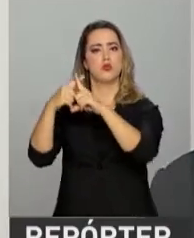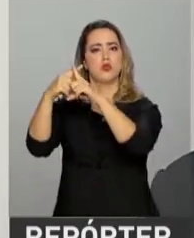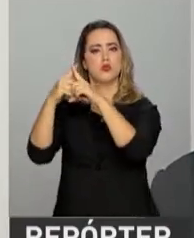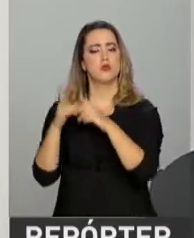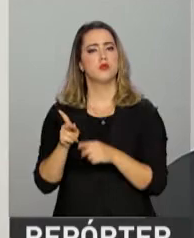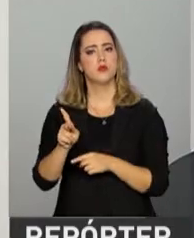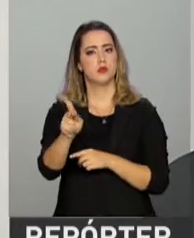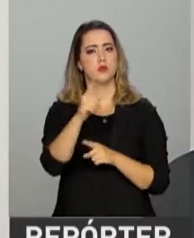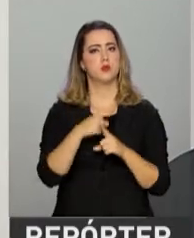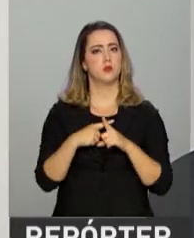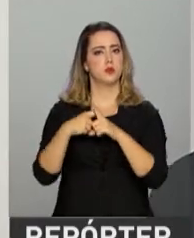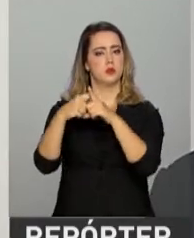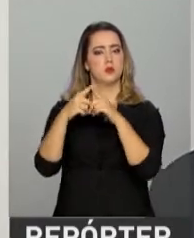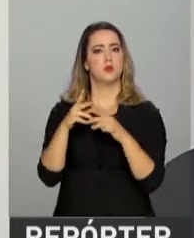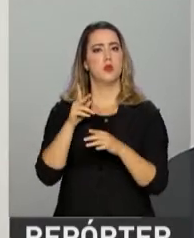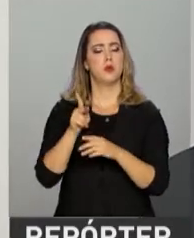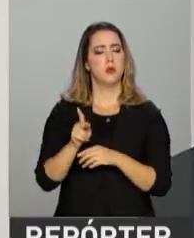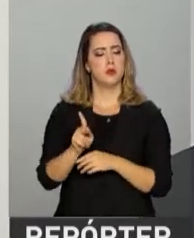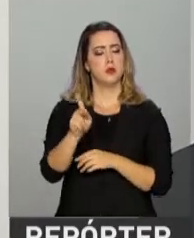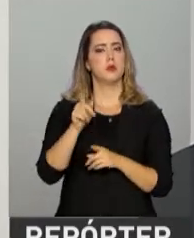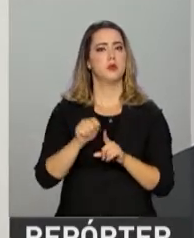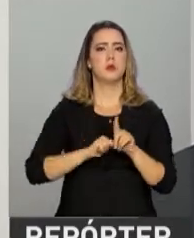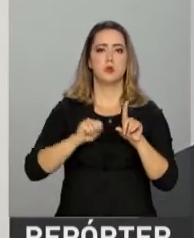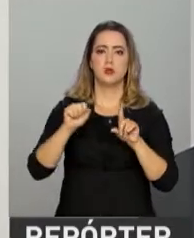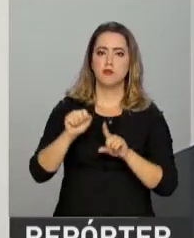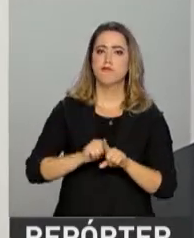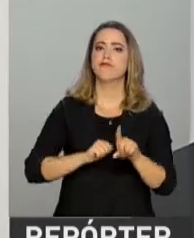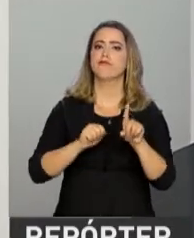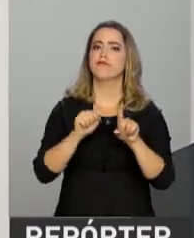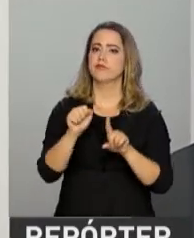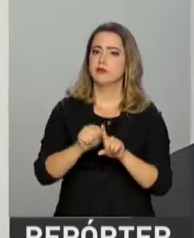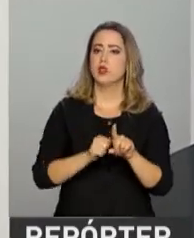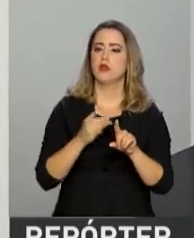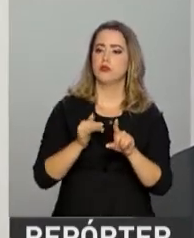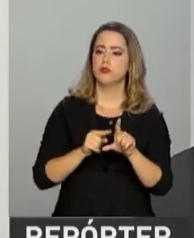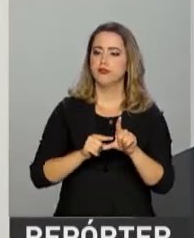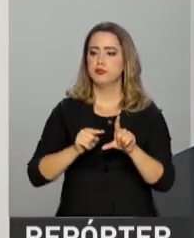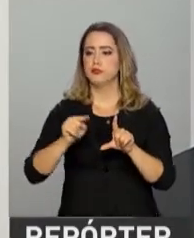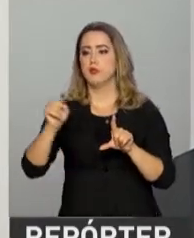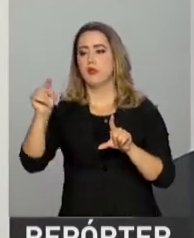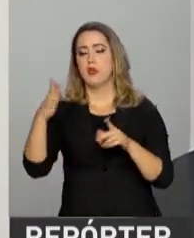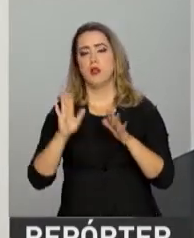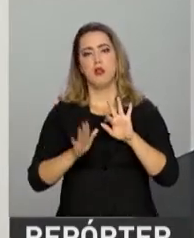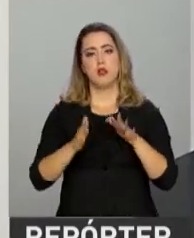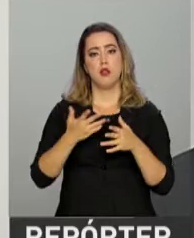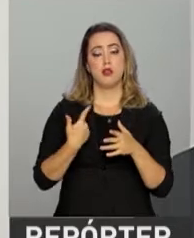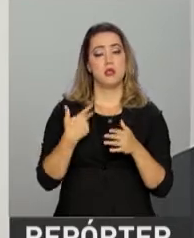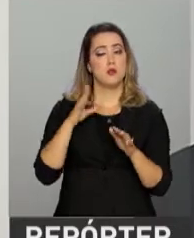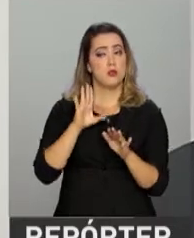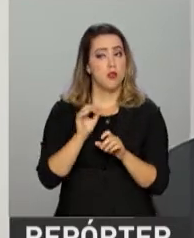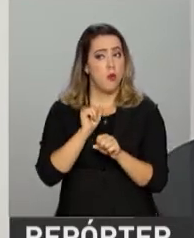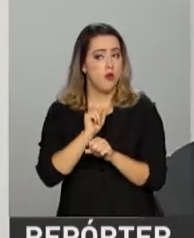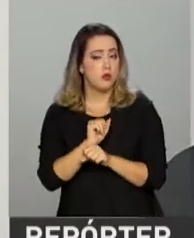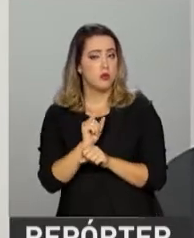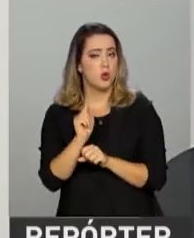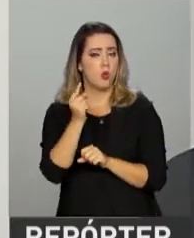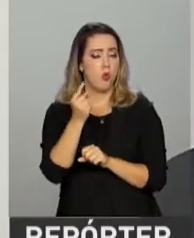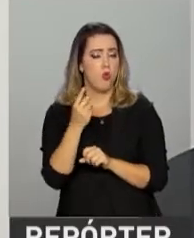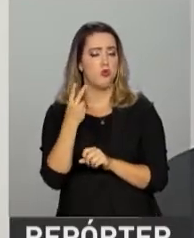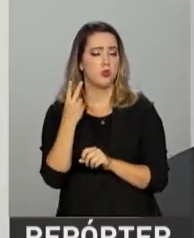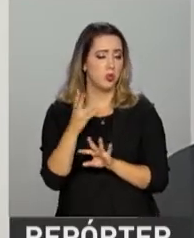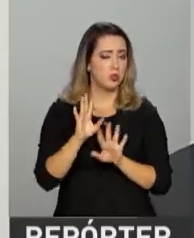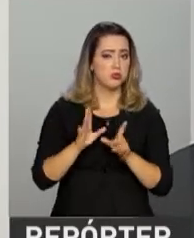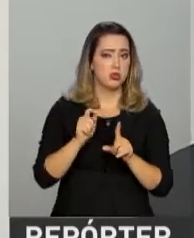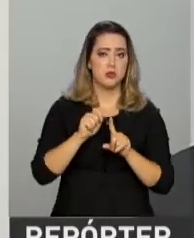negativos mês a mês. Então, por mais que às vezes a tendência de recuperação esteja sendo interrompida em uma ou duas